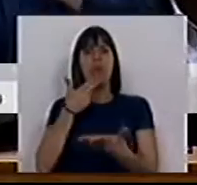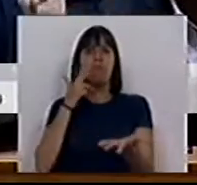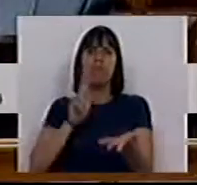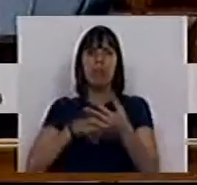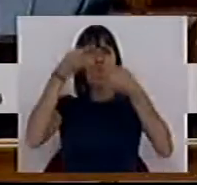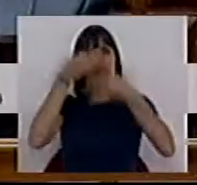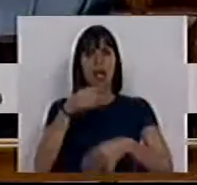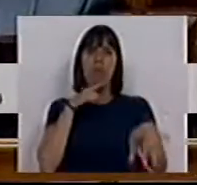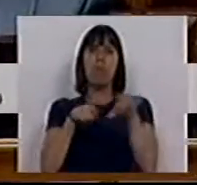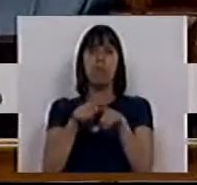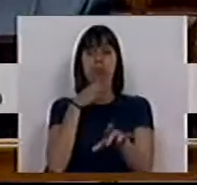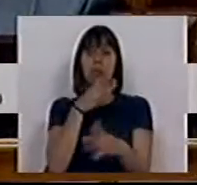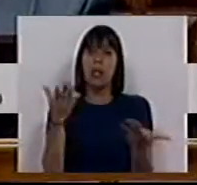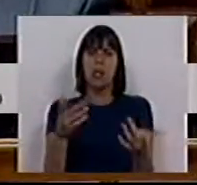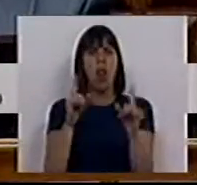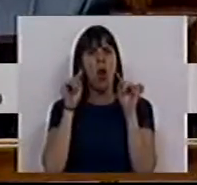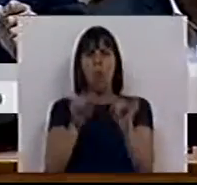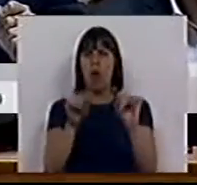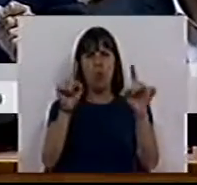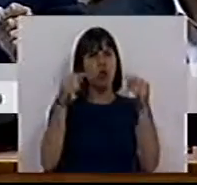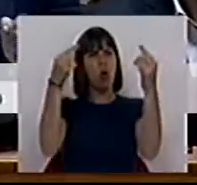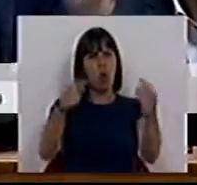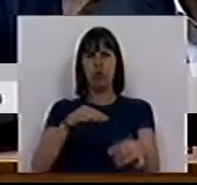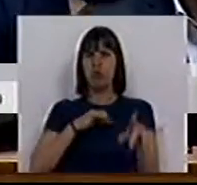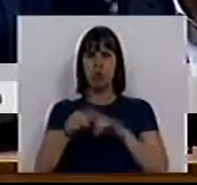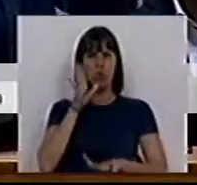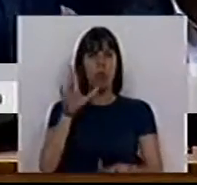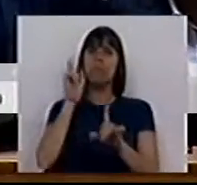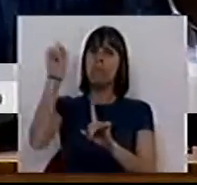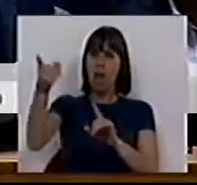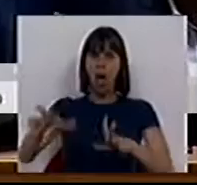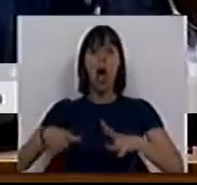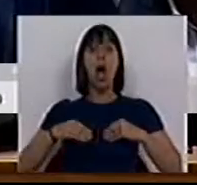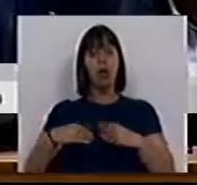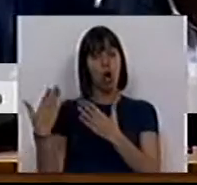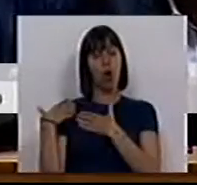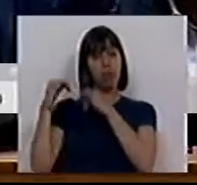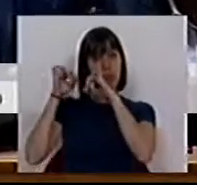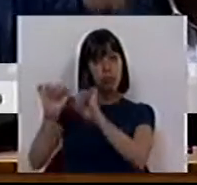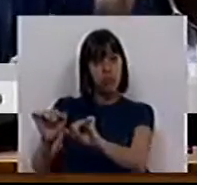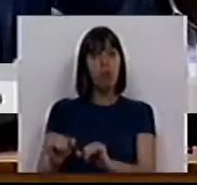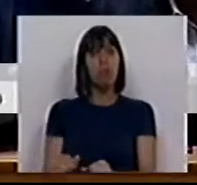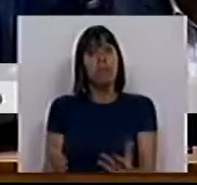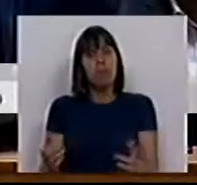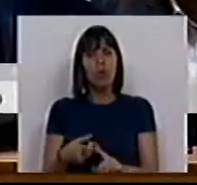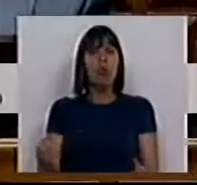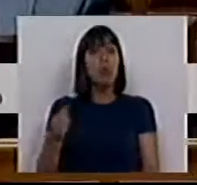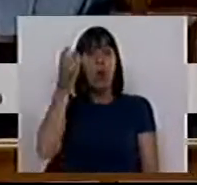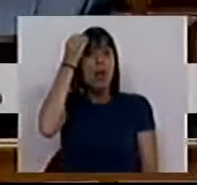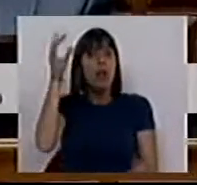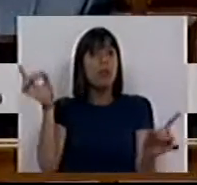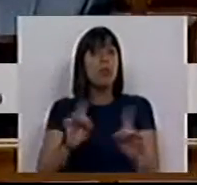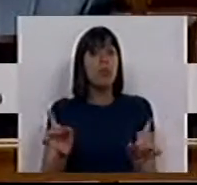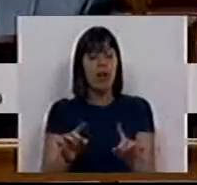seriedade da política. Por isso não acusem os outros, Srs. Deputados. Assumam as vossas responsabilidades. E não se